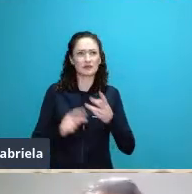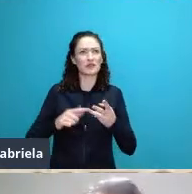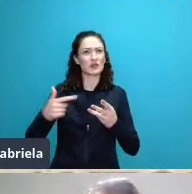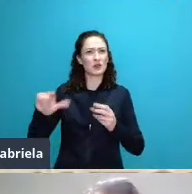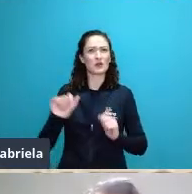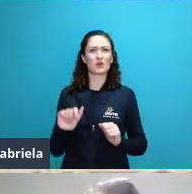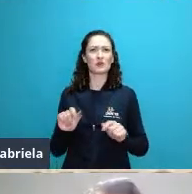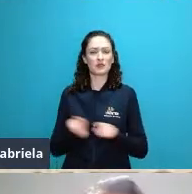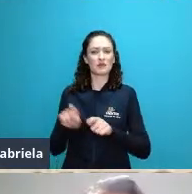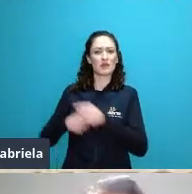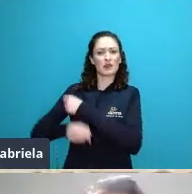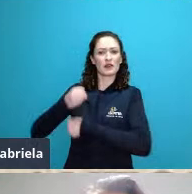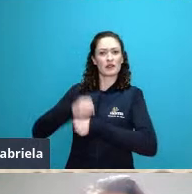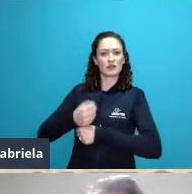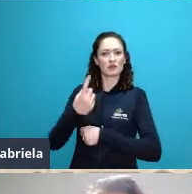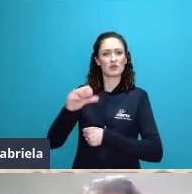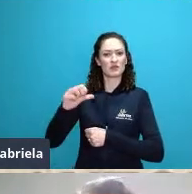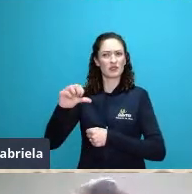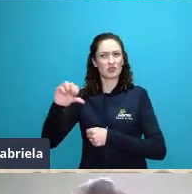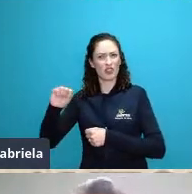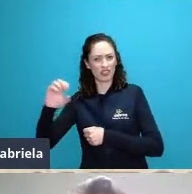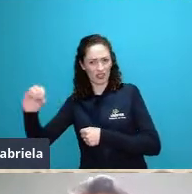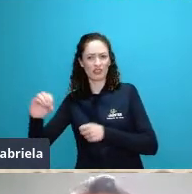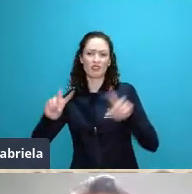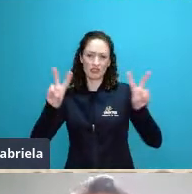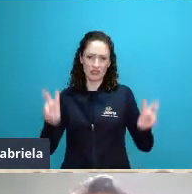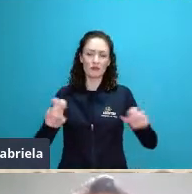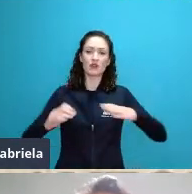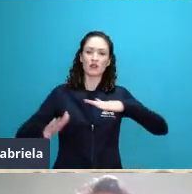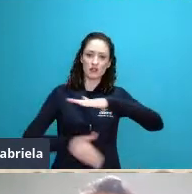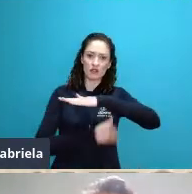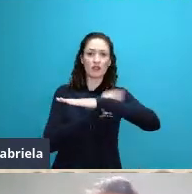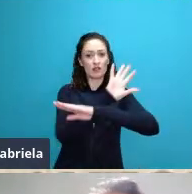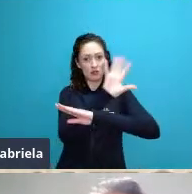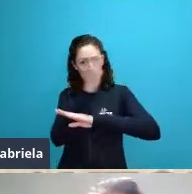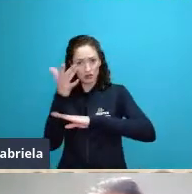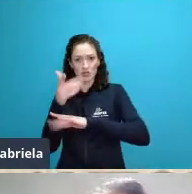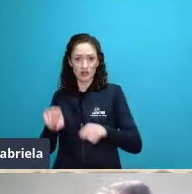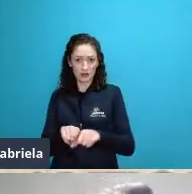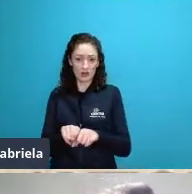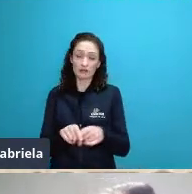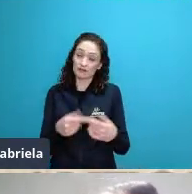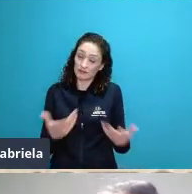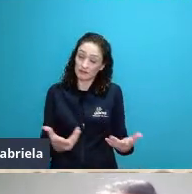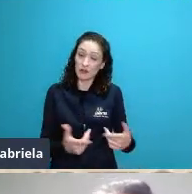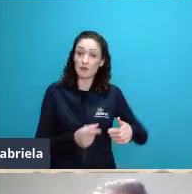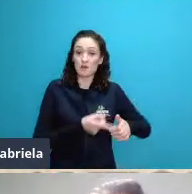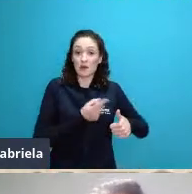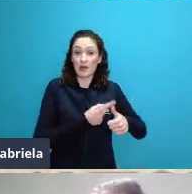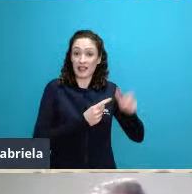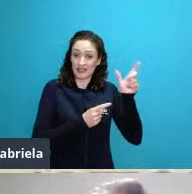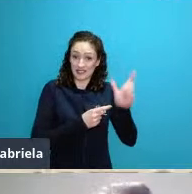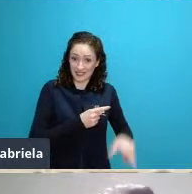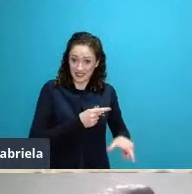década de 80 somente falando de ecologia né então esse livro marcou toda a geração de ecólogos responsável por trazer os